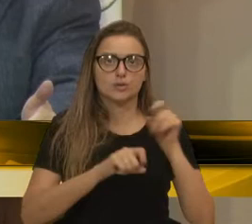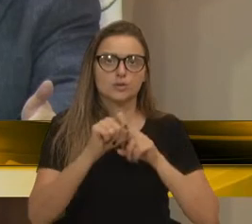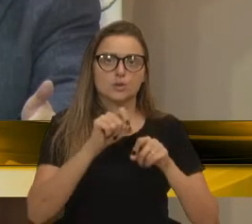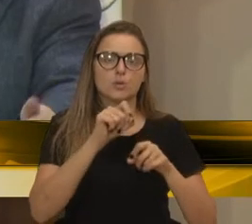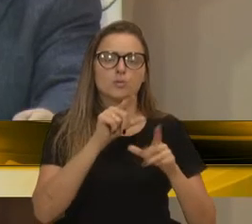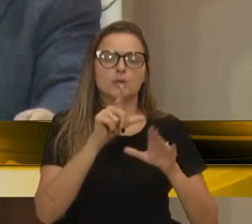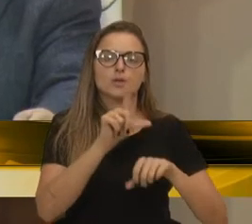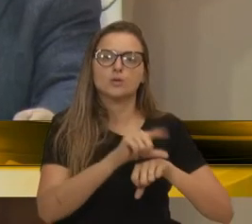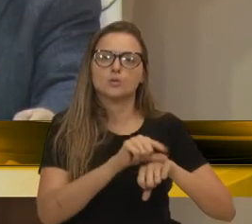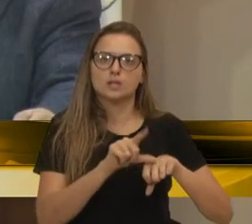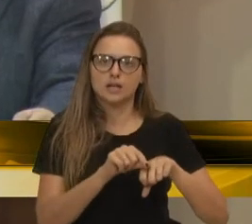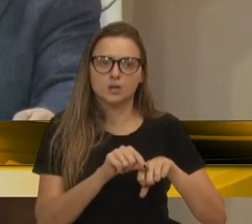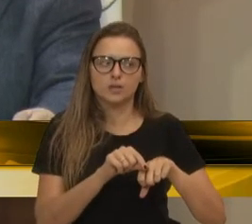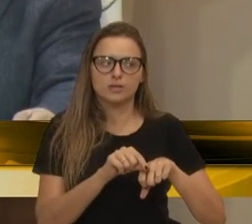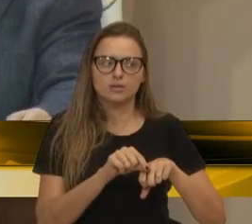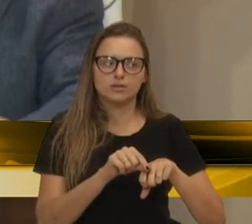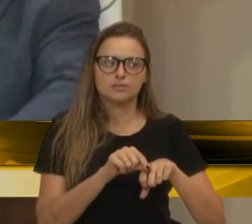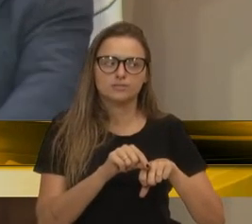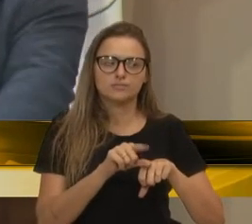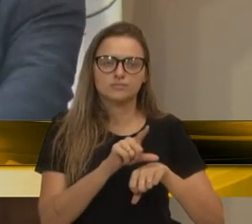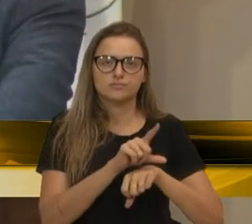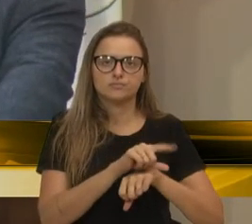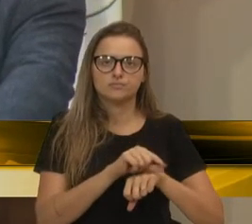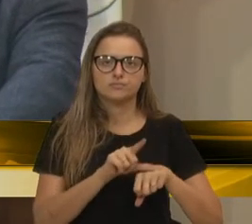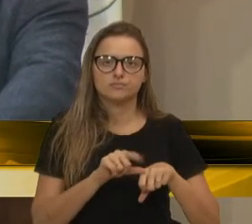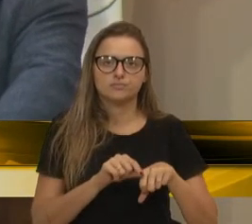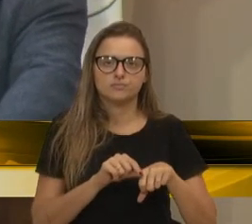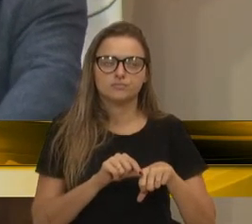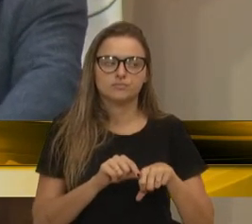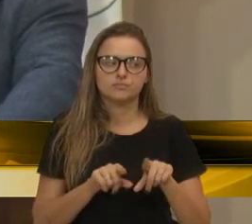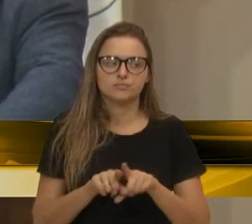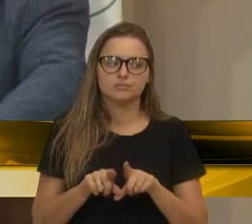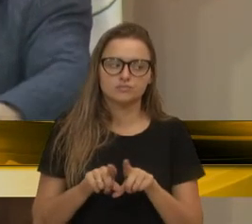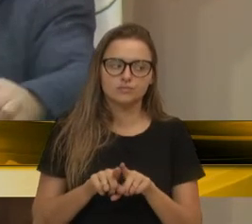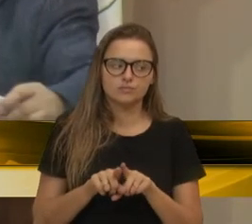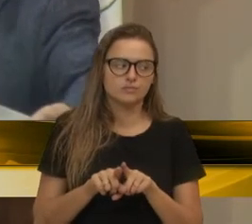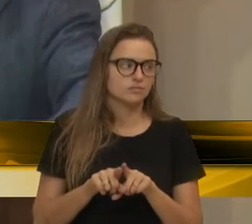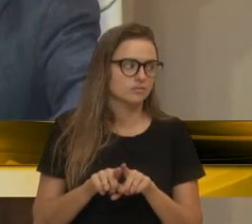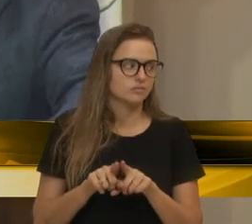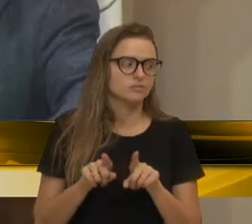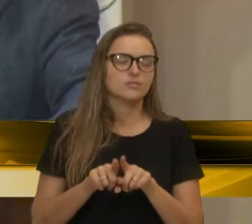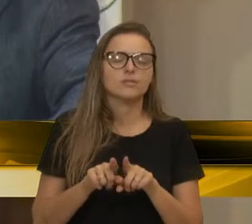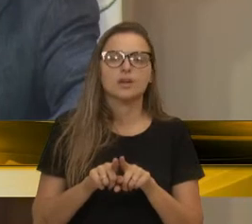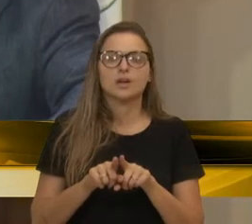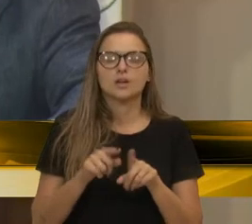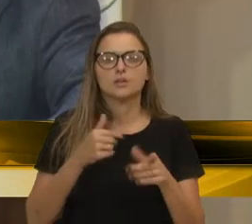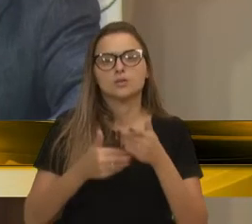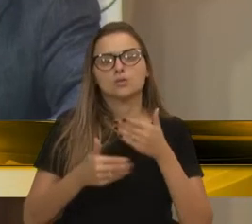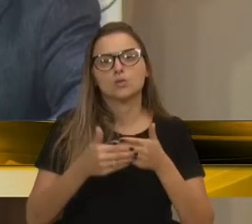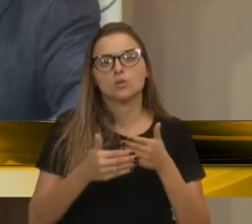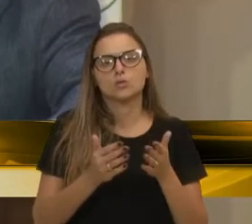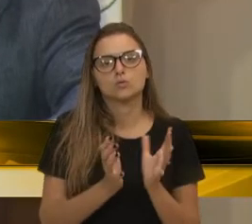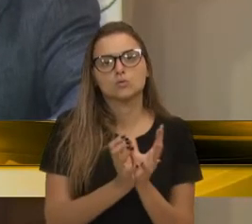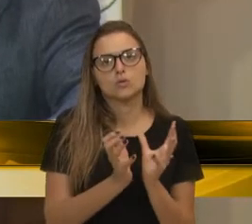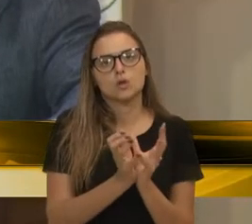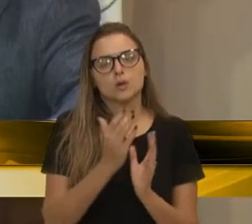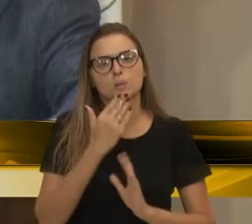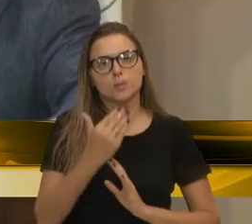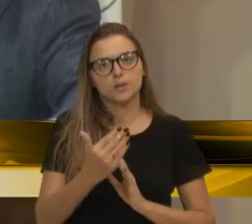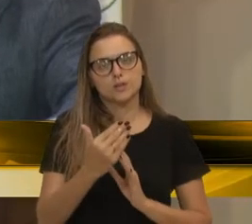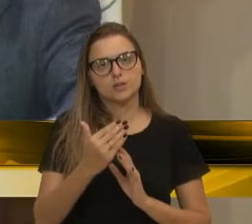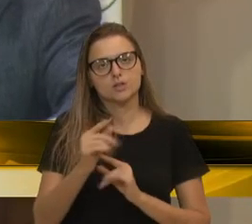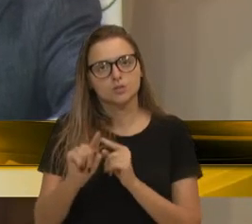levanta. E no material que encaminhei a todos os colegas, a partir do pedido de adiamento que